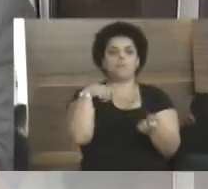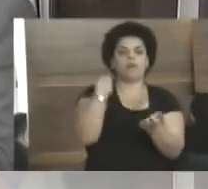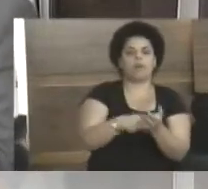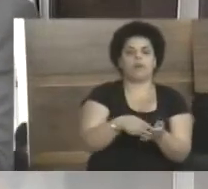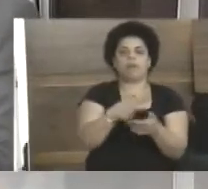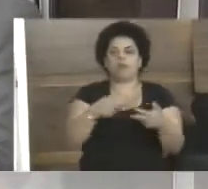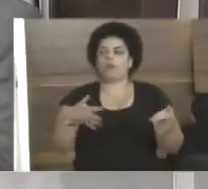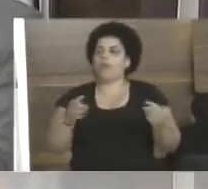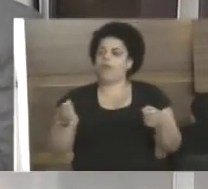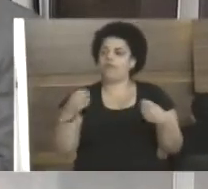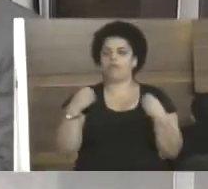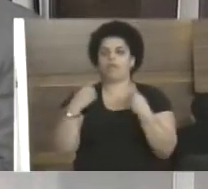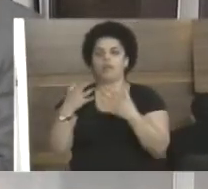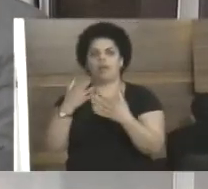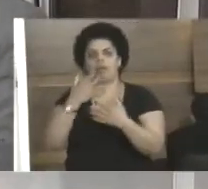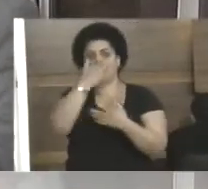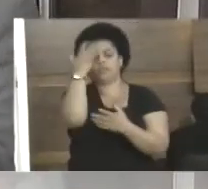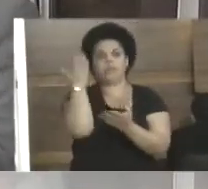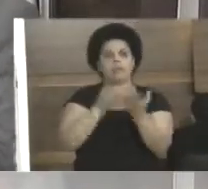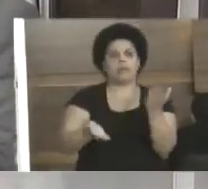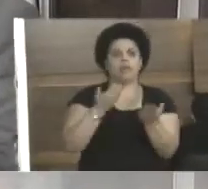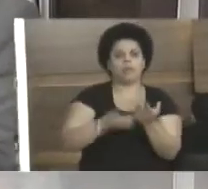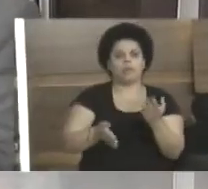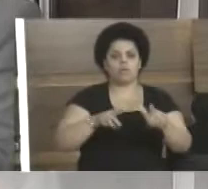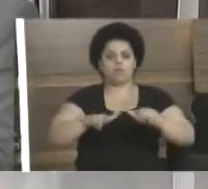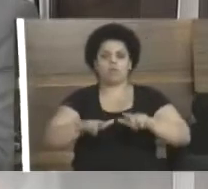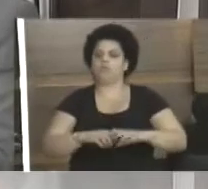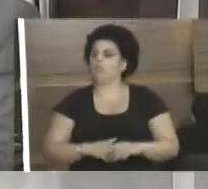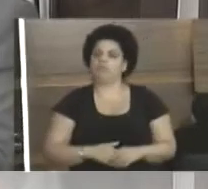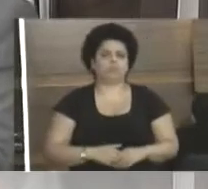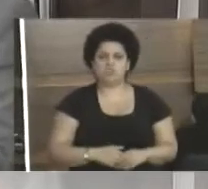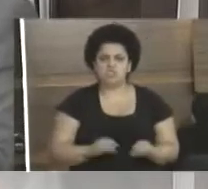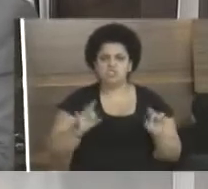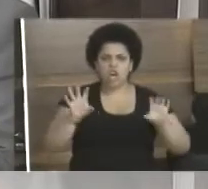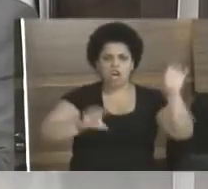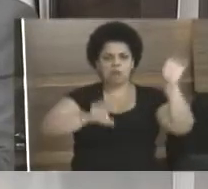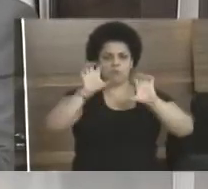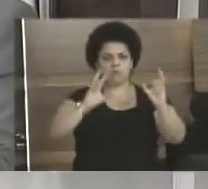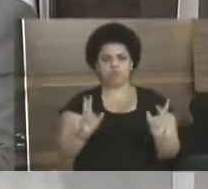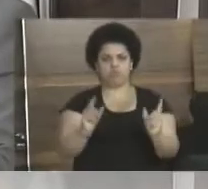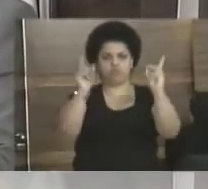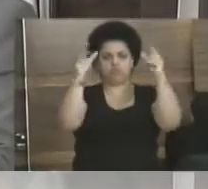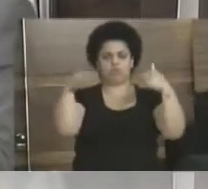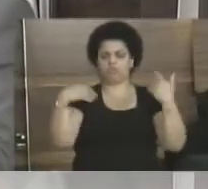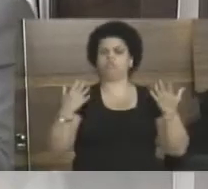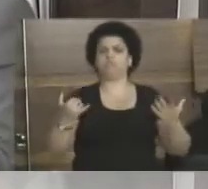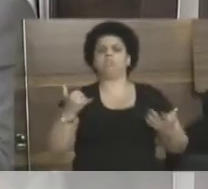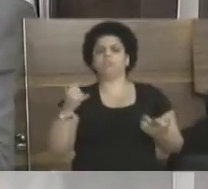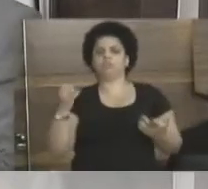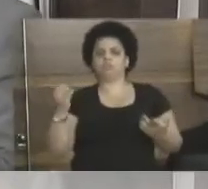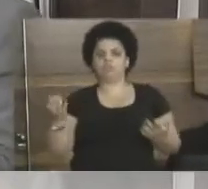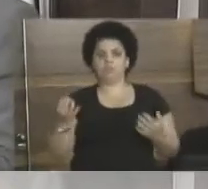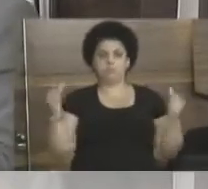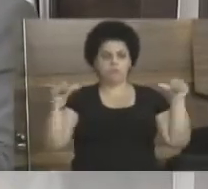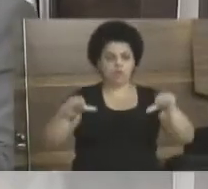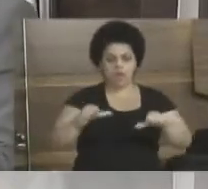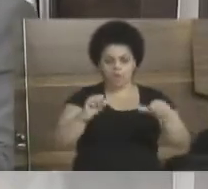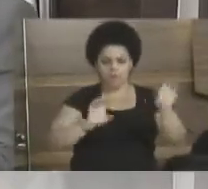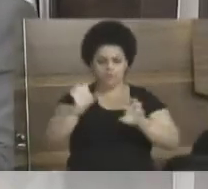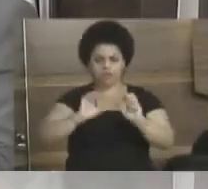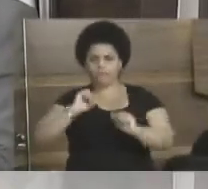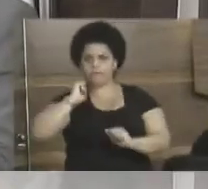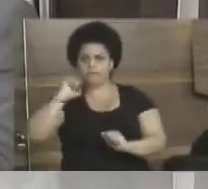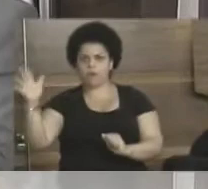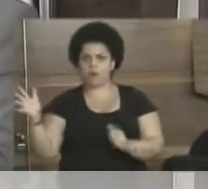isenção para aquelas famílias que perderam seus empregos, vamos, não, é só isenção para a empresa milionária. E pior, empresa de fora,